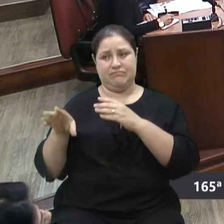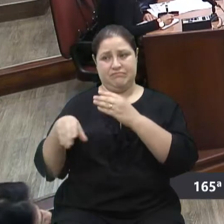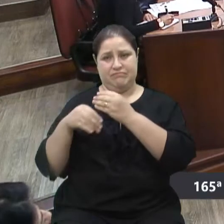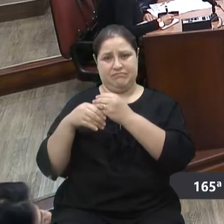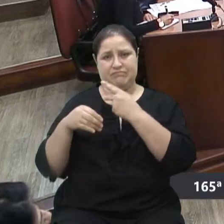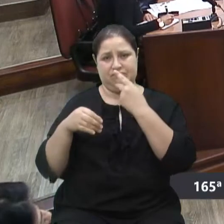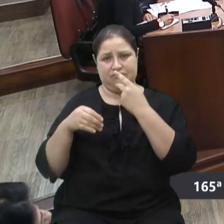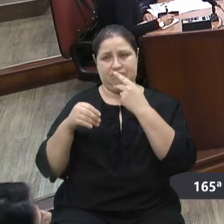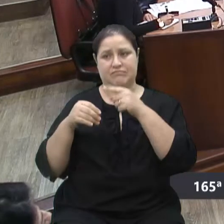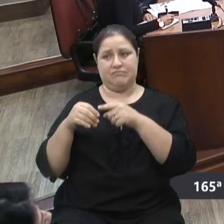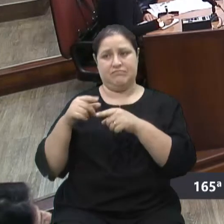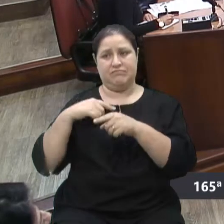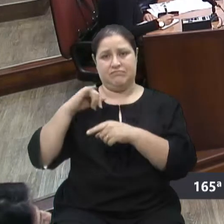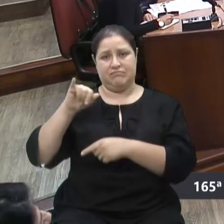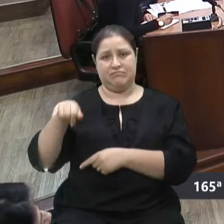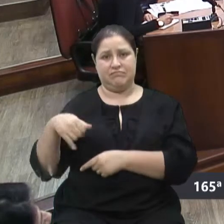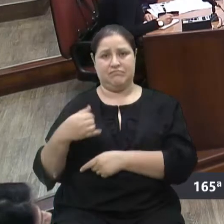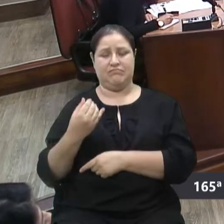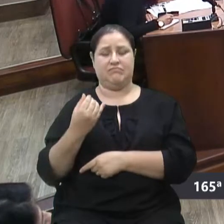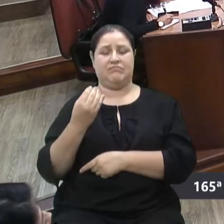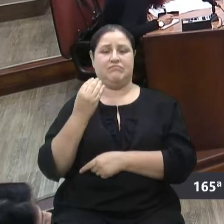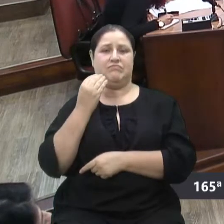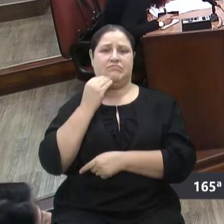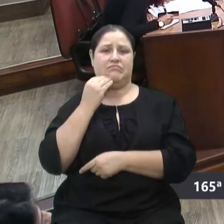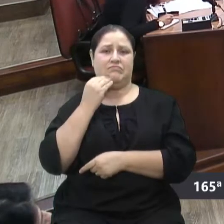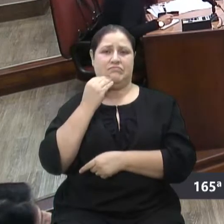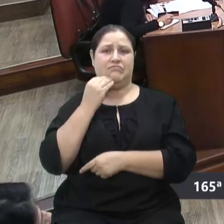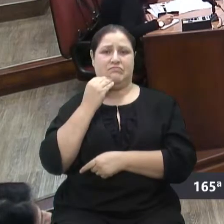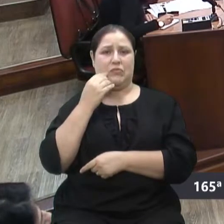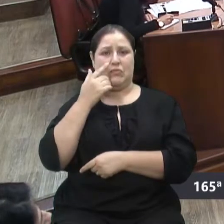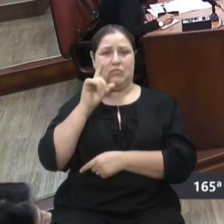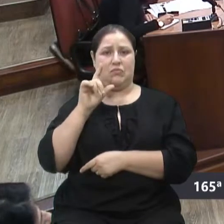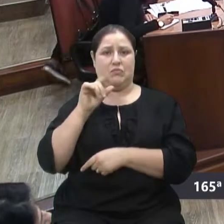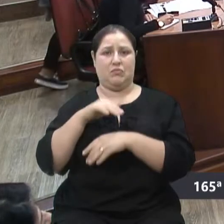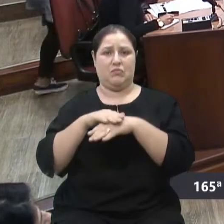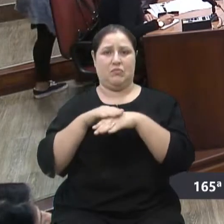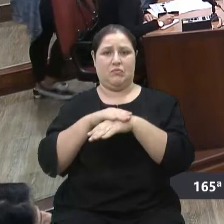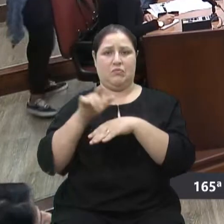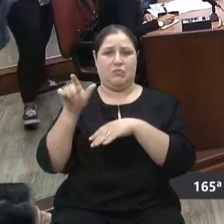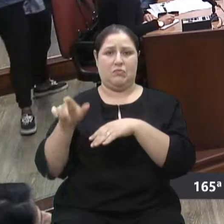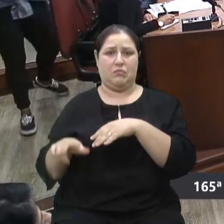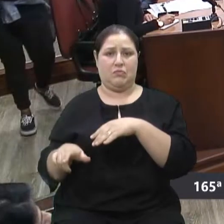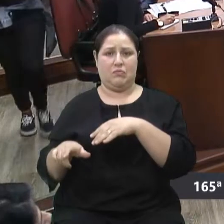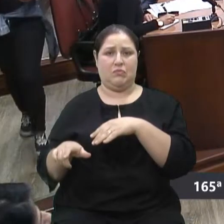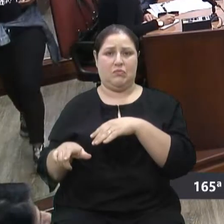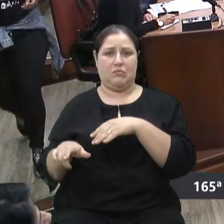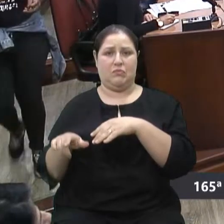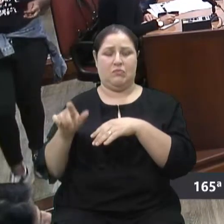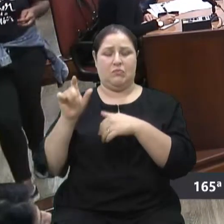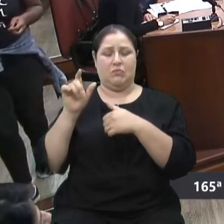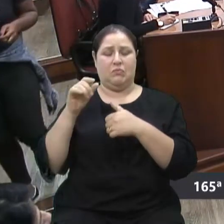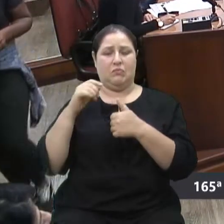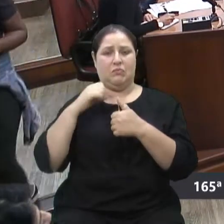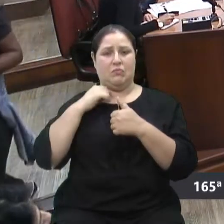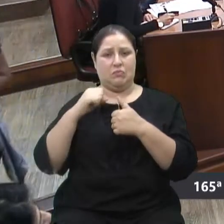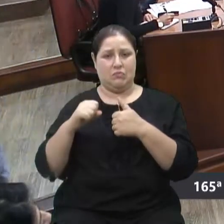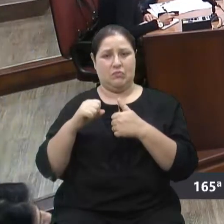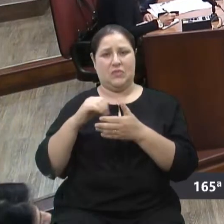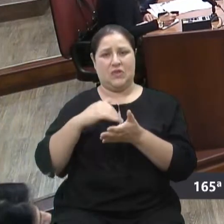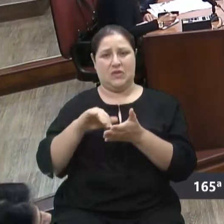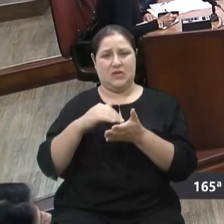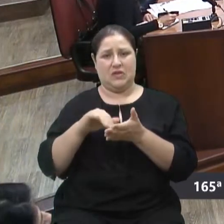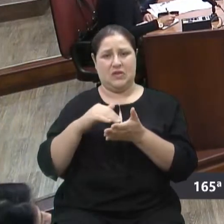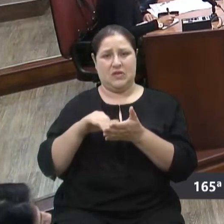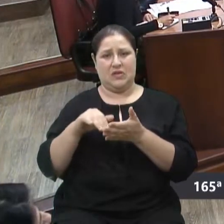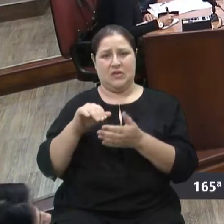acho que o senhor é privilegiado, vereador D'Ambrosio, para conseguir falar com o secretário, o Solete, com o Melete, porque eu, o secretário de Trânsito,